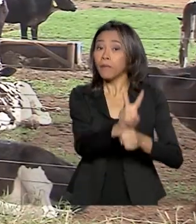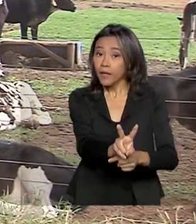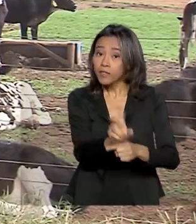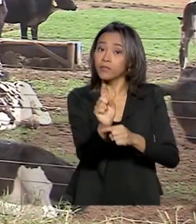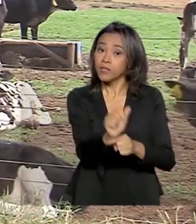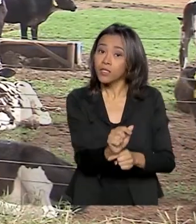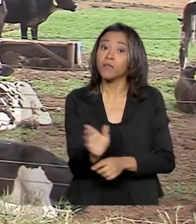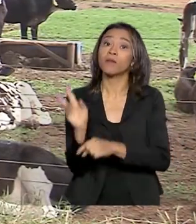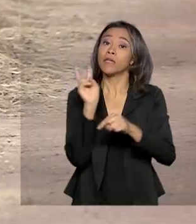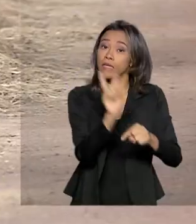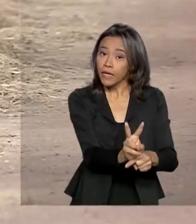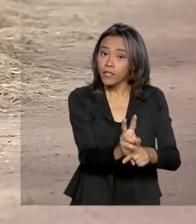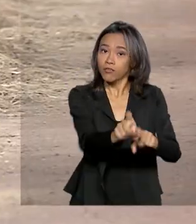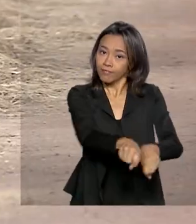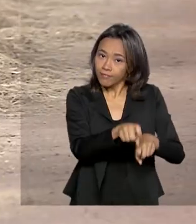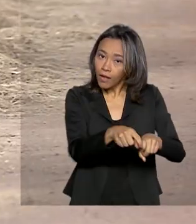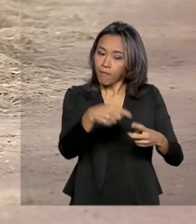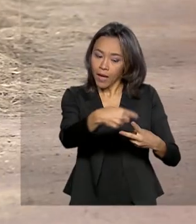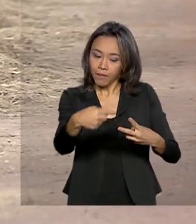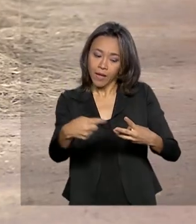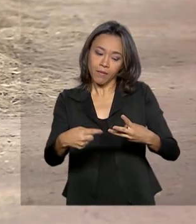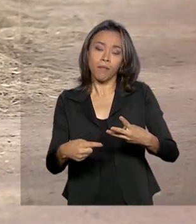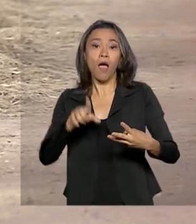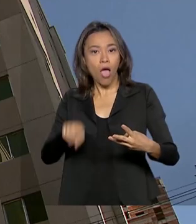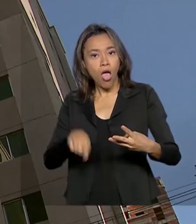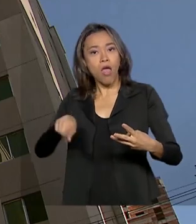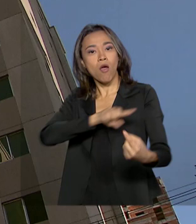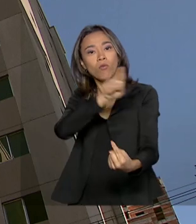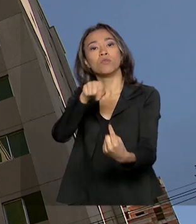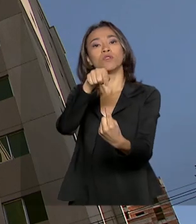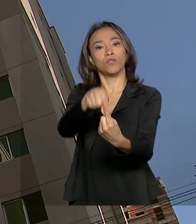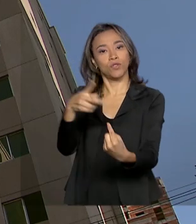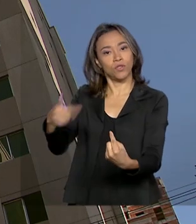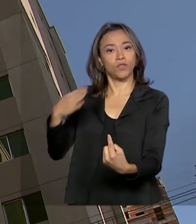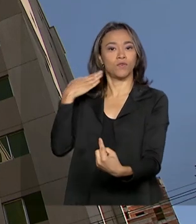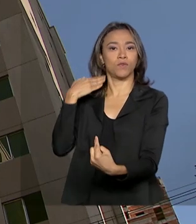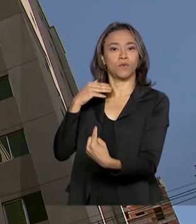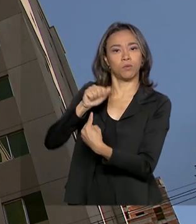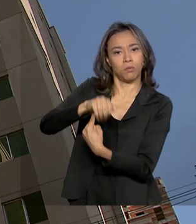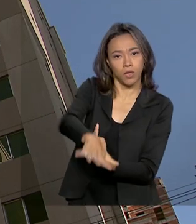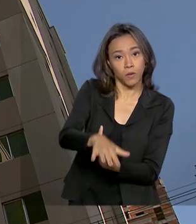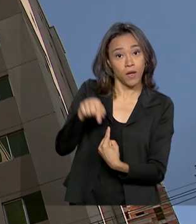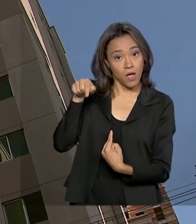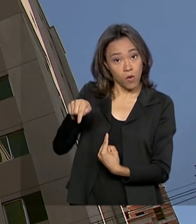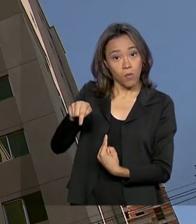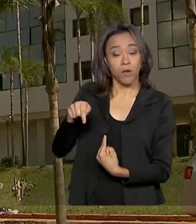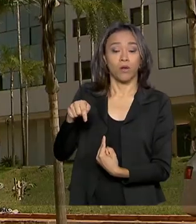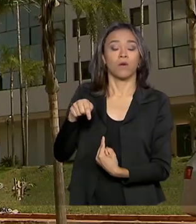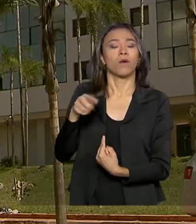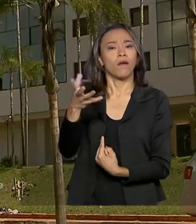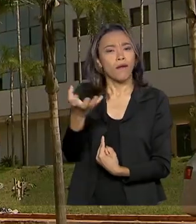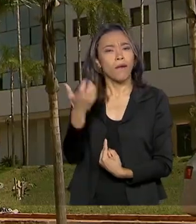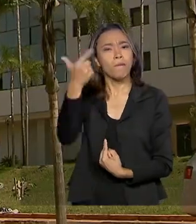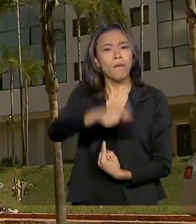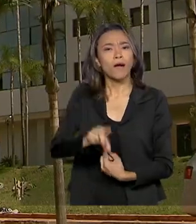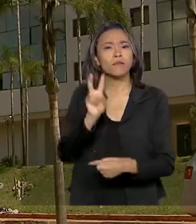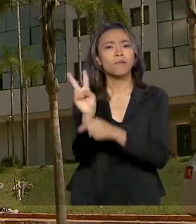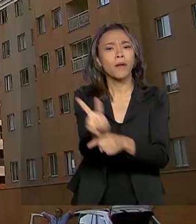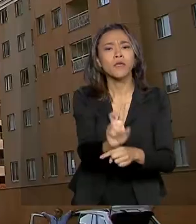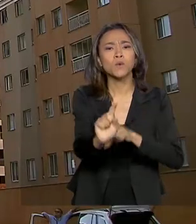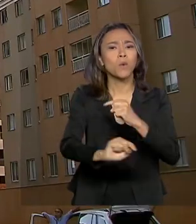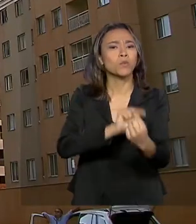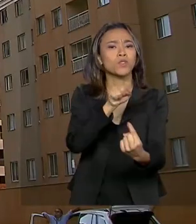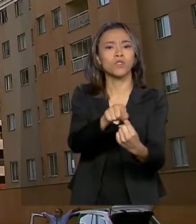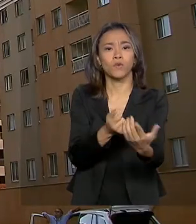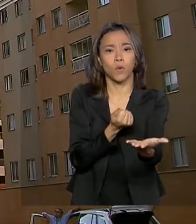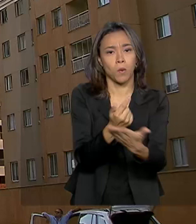crédito rural também fazem parte da lista de objetivos do banco. A instituição prevê ainda mais crédito para a compra da casa